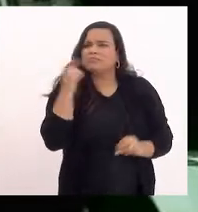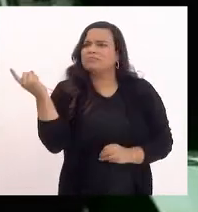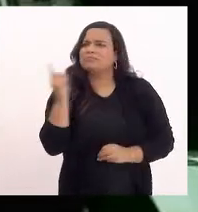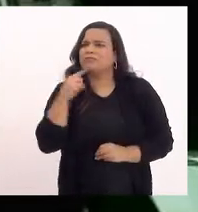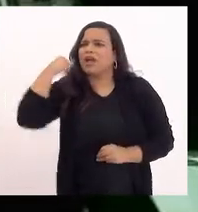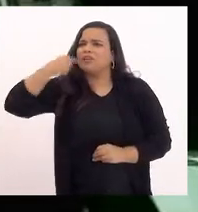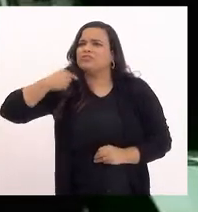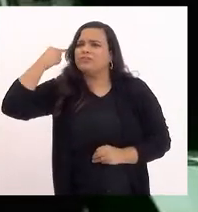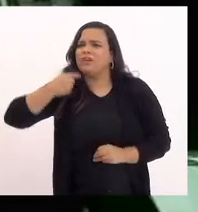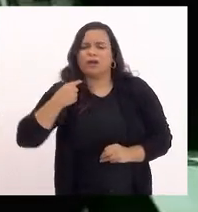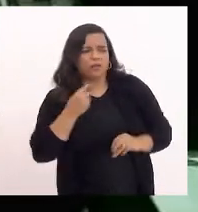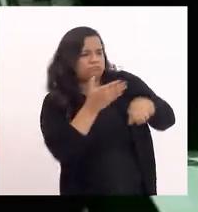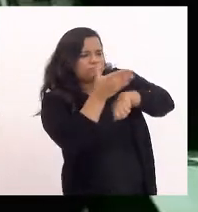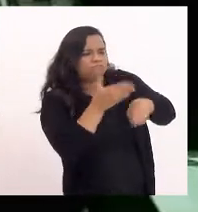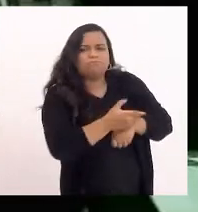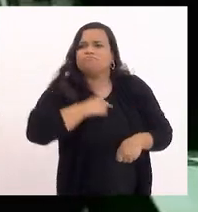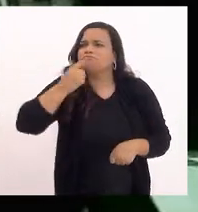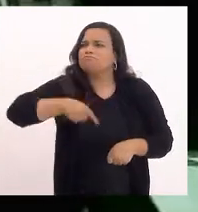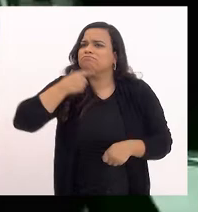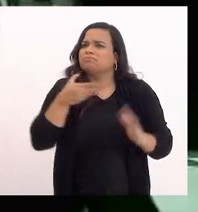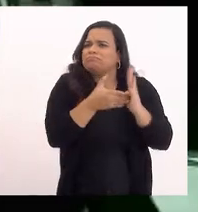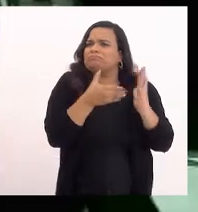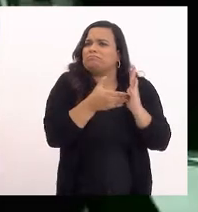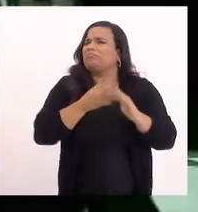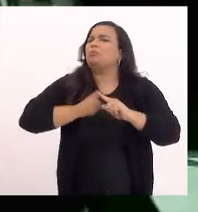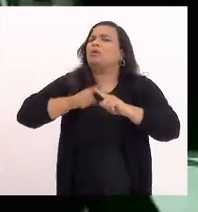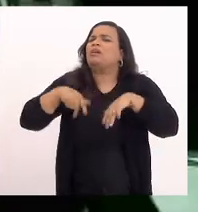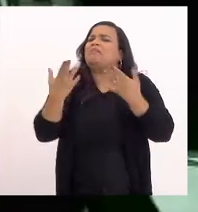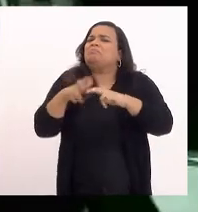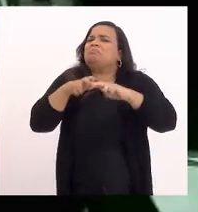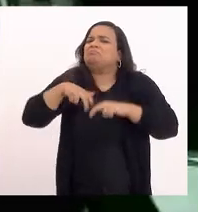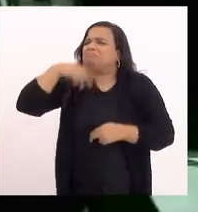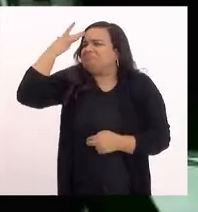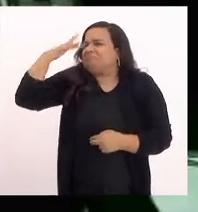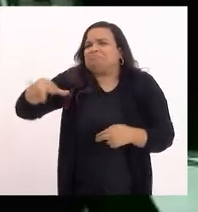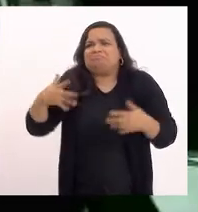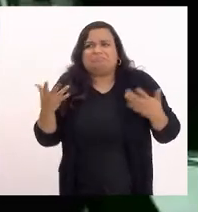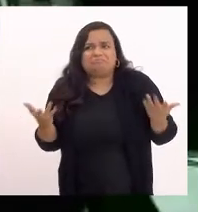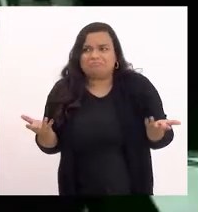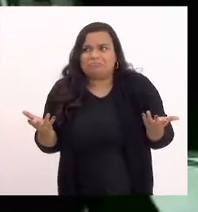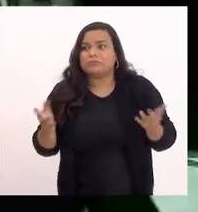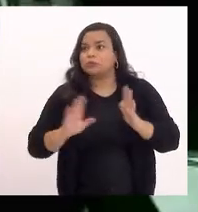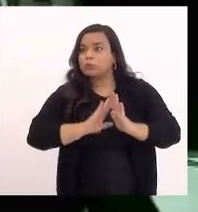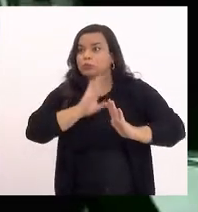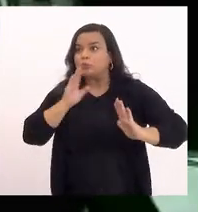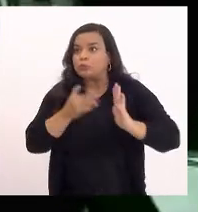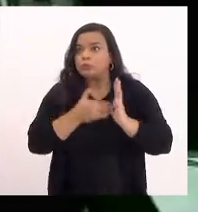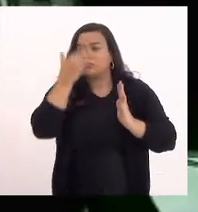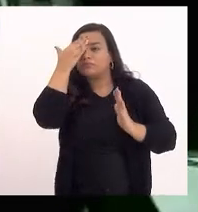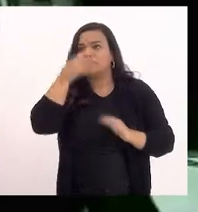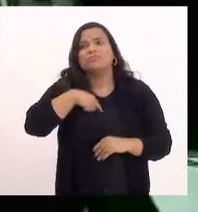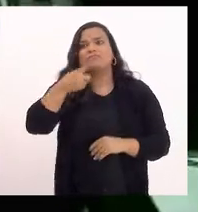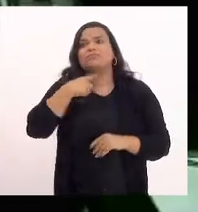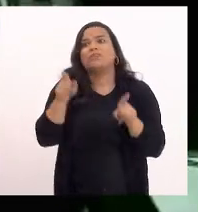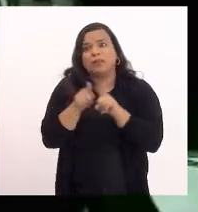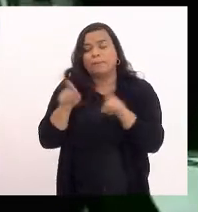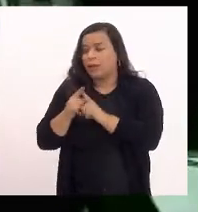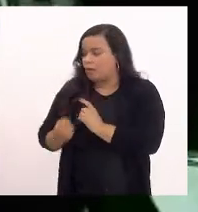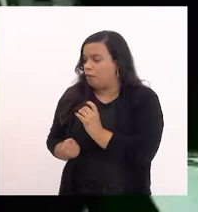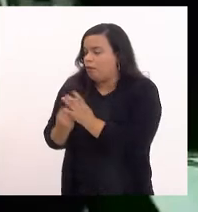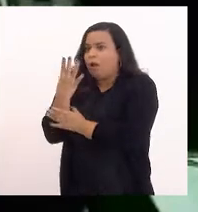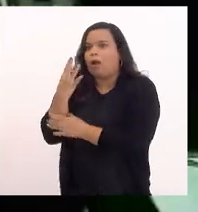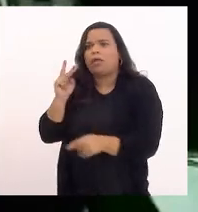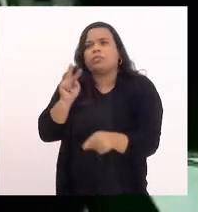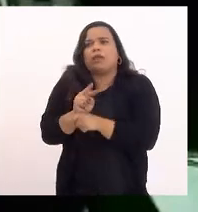advogados da família não têm acesso a sua integralidade para construir inclusive a defesa